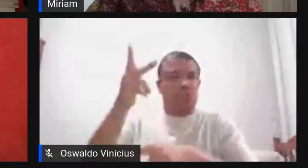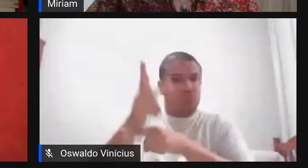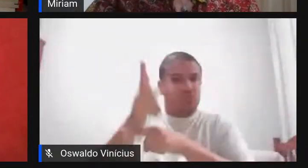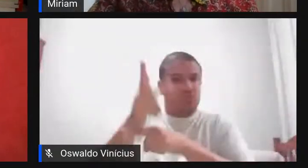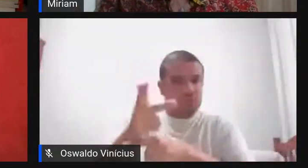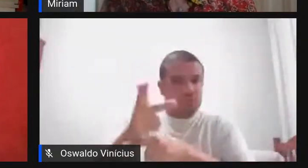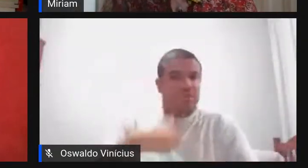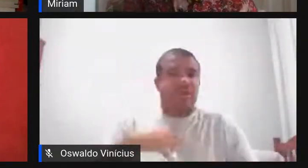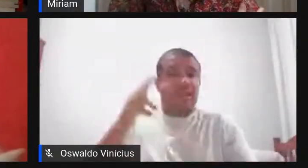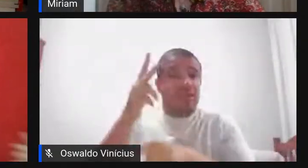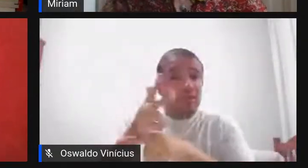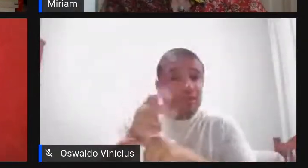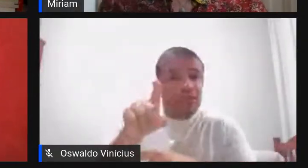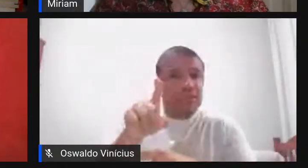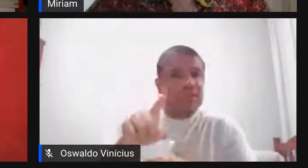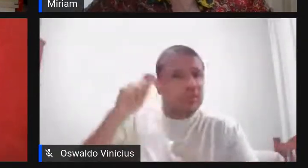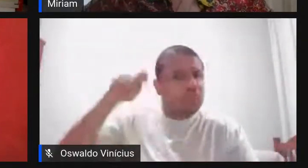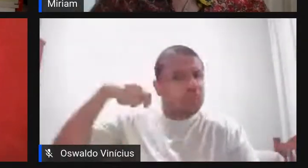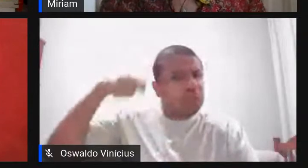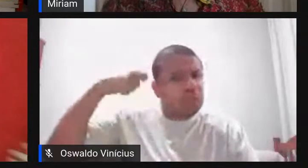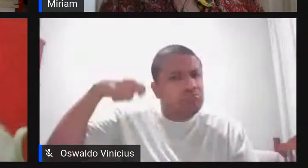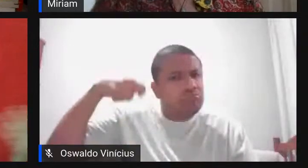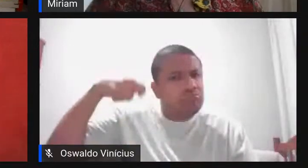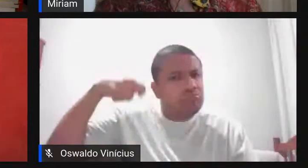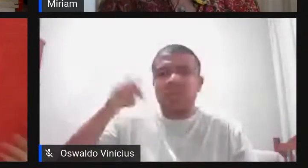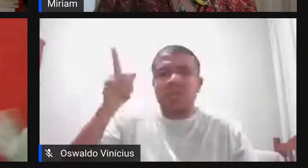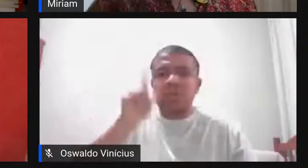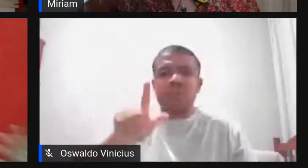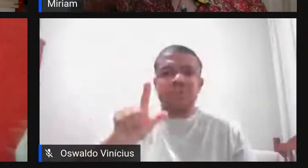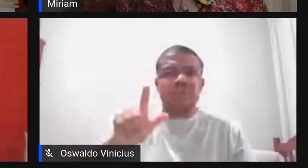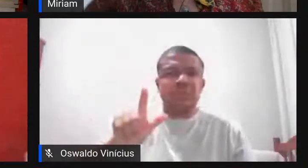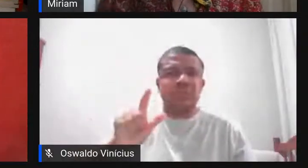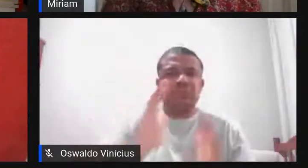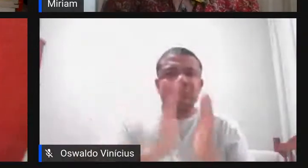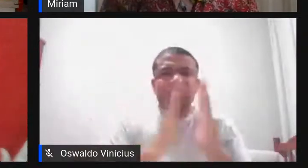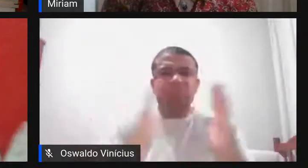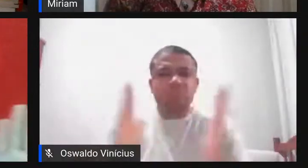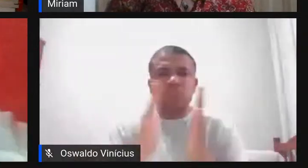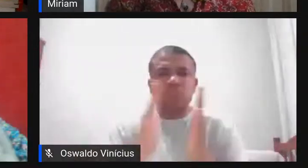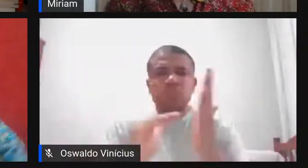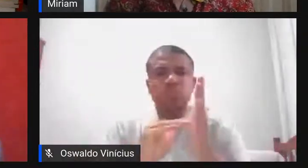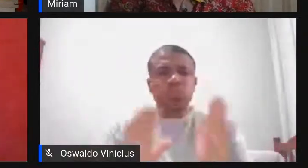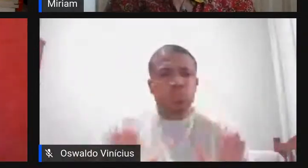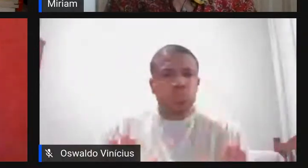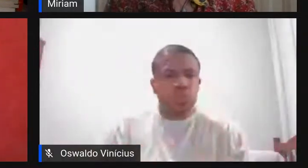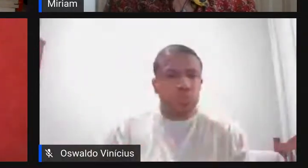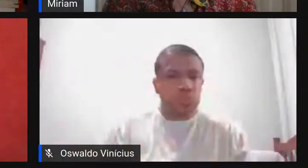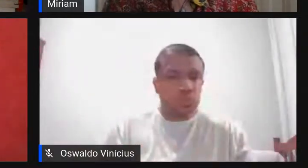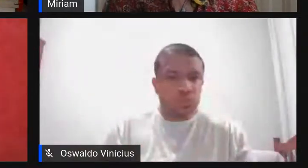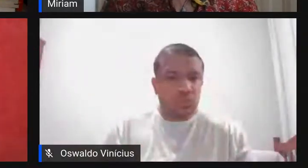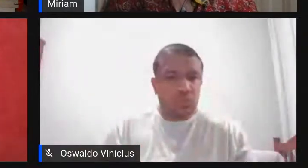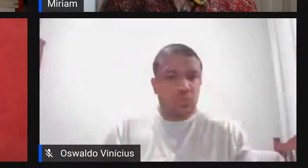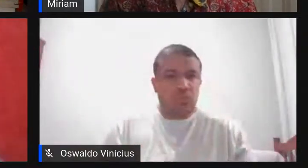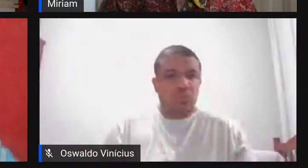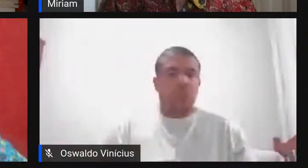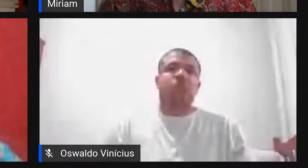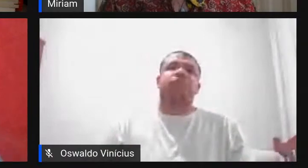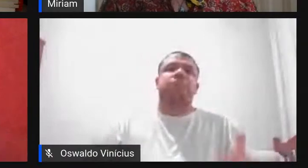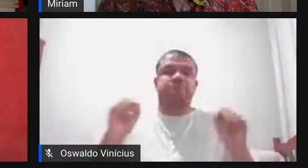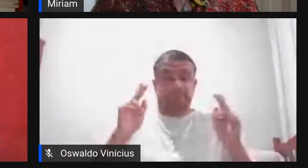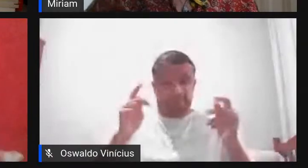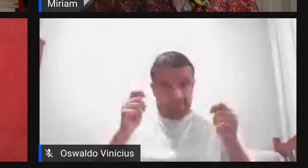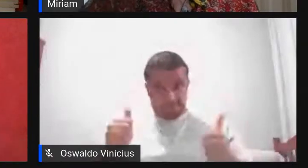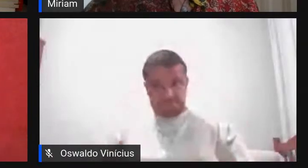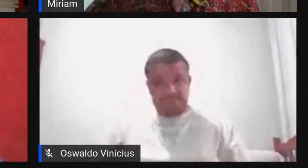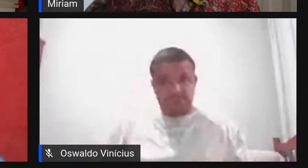vi que você gravou mas eu não consegui assistir né enfim não consegui assistir antes da live para entender